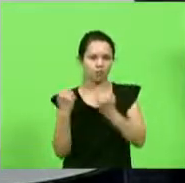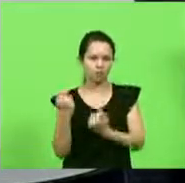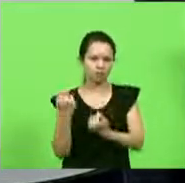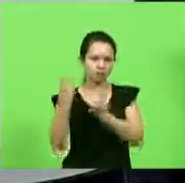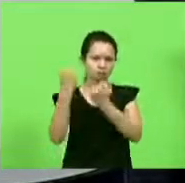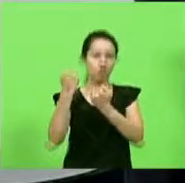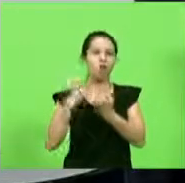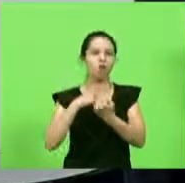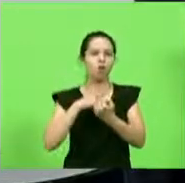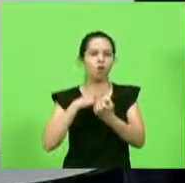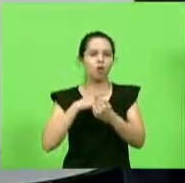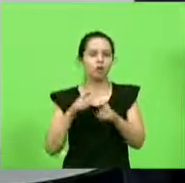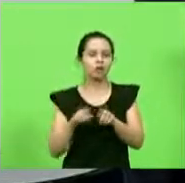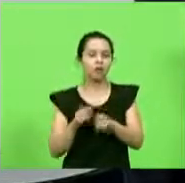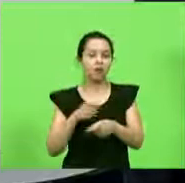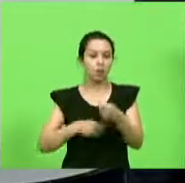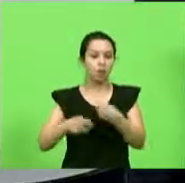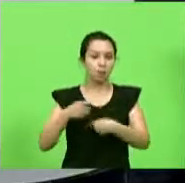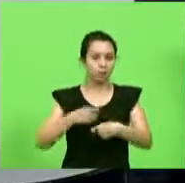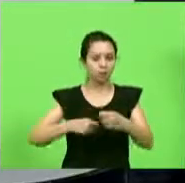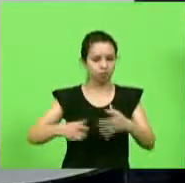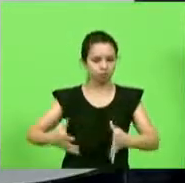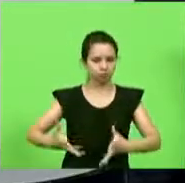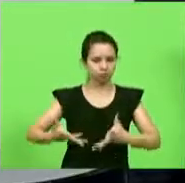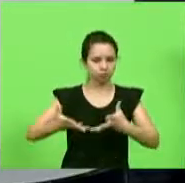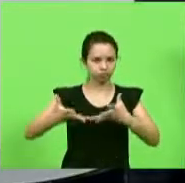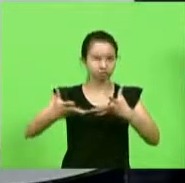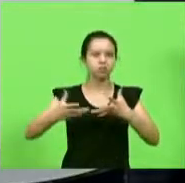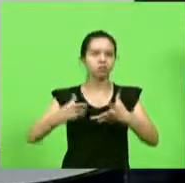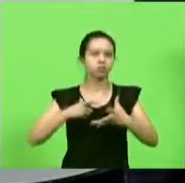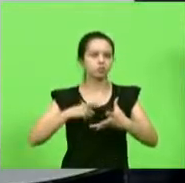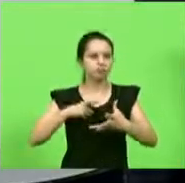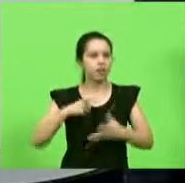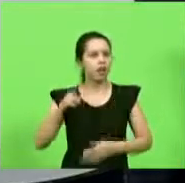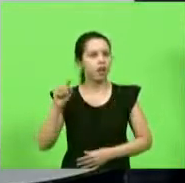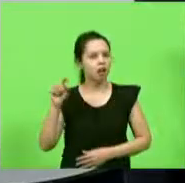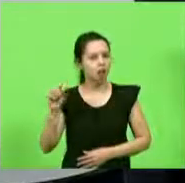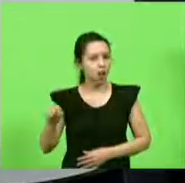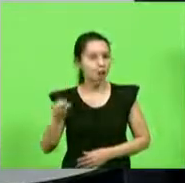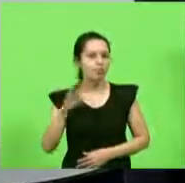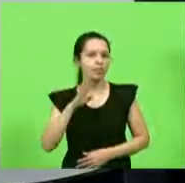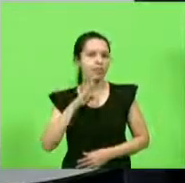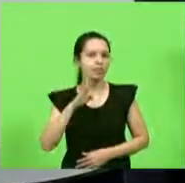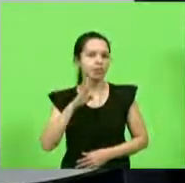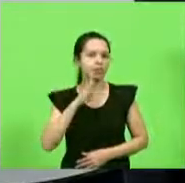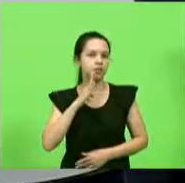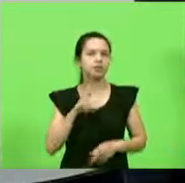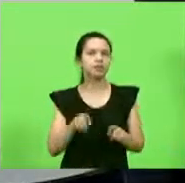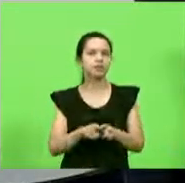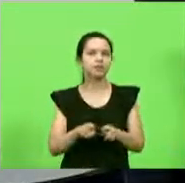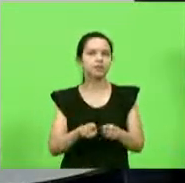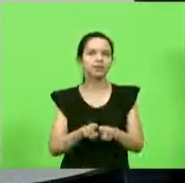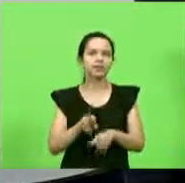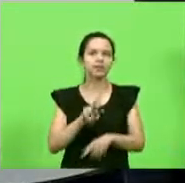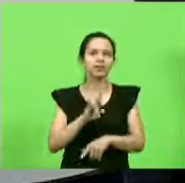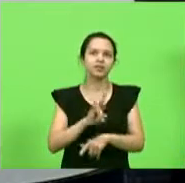um comércio muito pujante e dinâmico está lá a Berlanda em Rio do Sul também